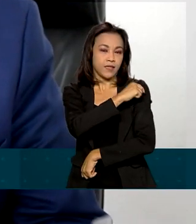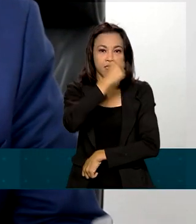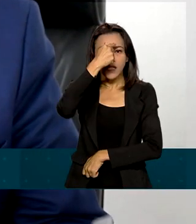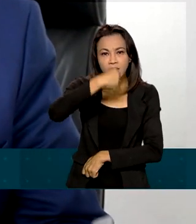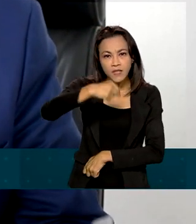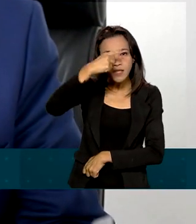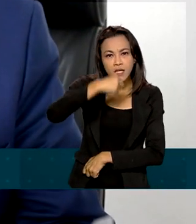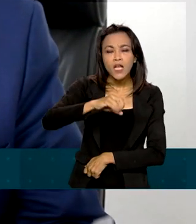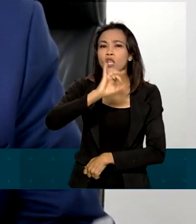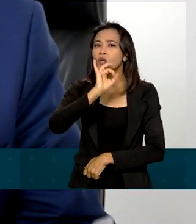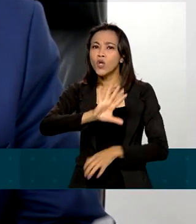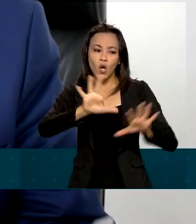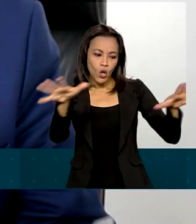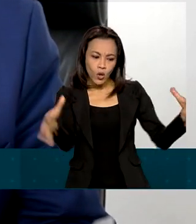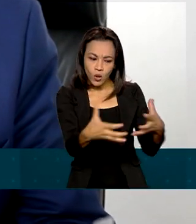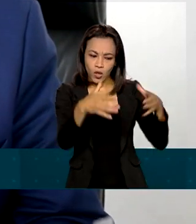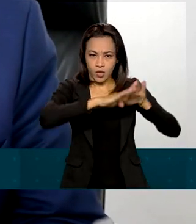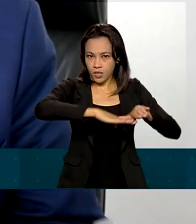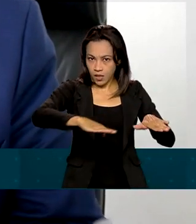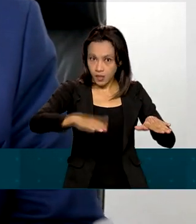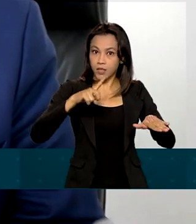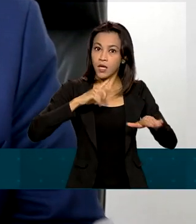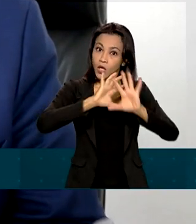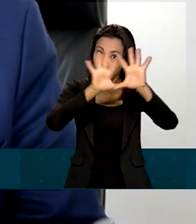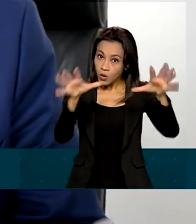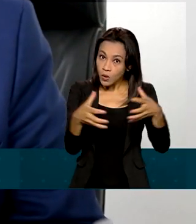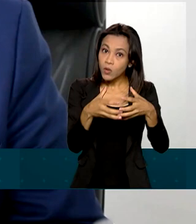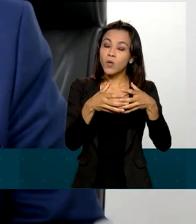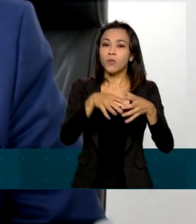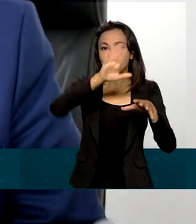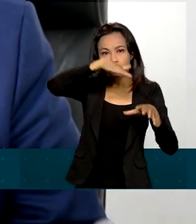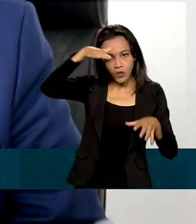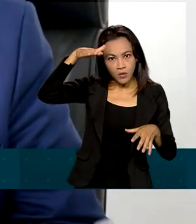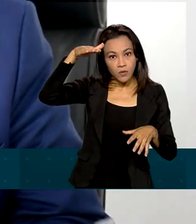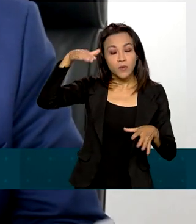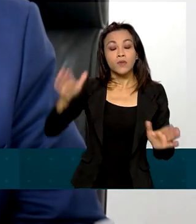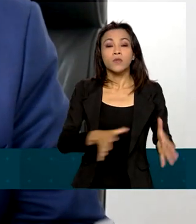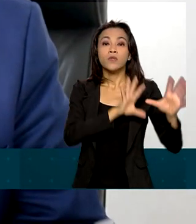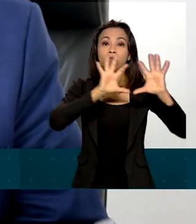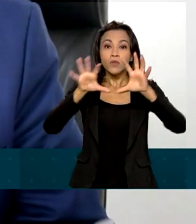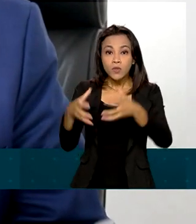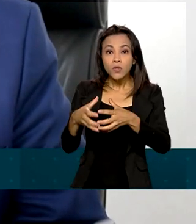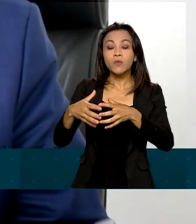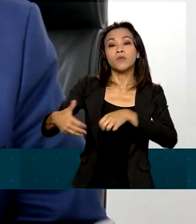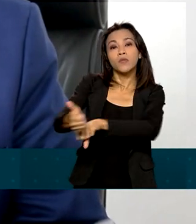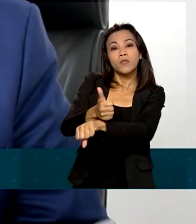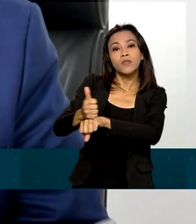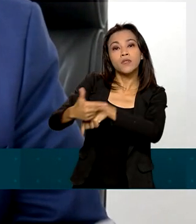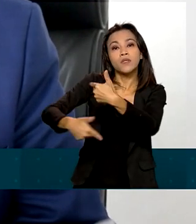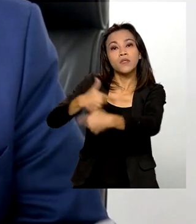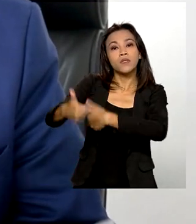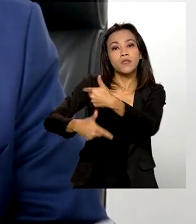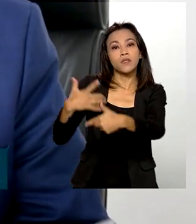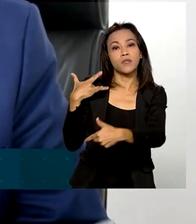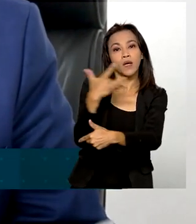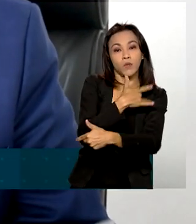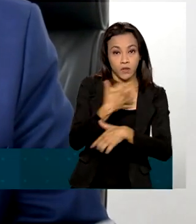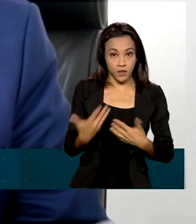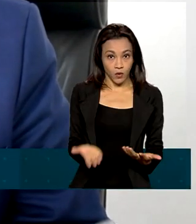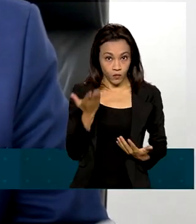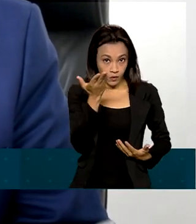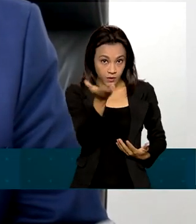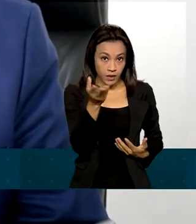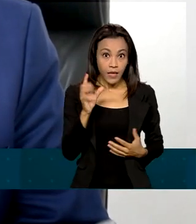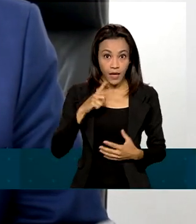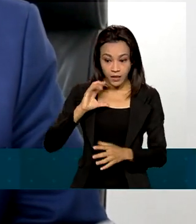apenas o grupo etário infantil. Temos também o grupo etário dos adultos e também dos trabalhadores de saúde. Portanto, você que